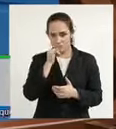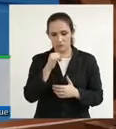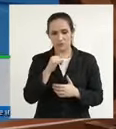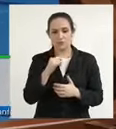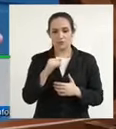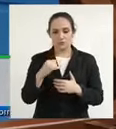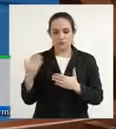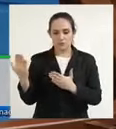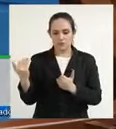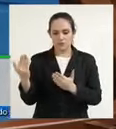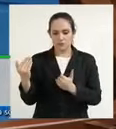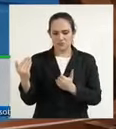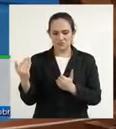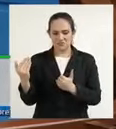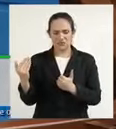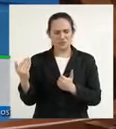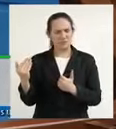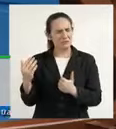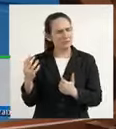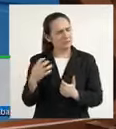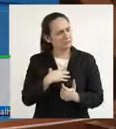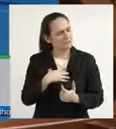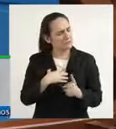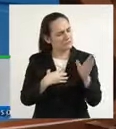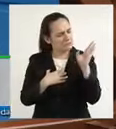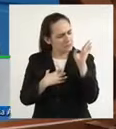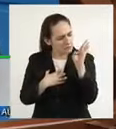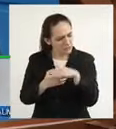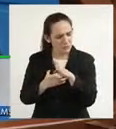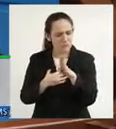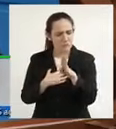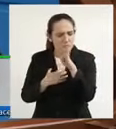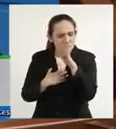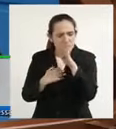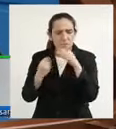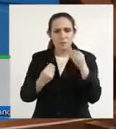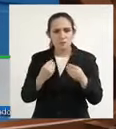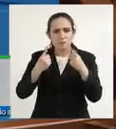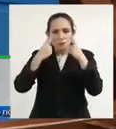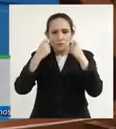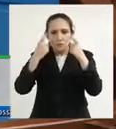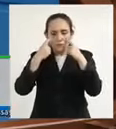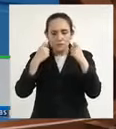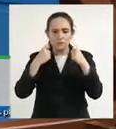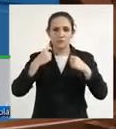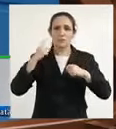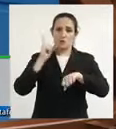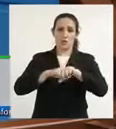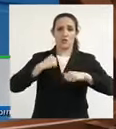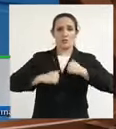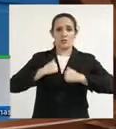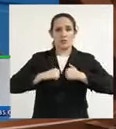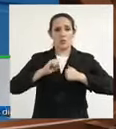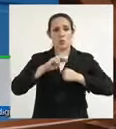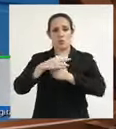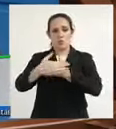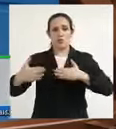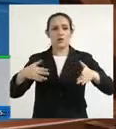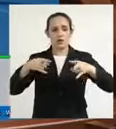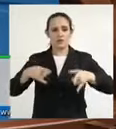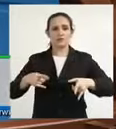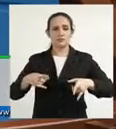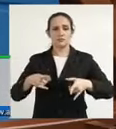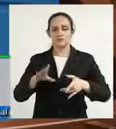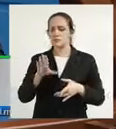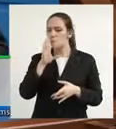ou ele entra debaixo do chuveiro, e tem o seu choro silencioso. Ou seja, as pessoas estão se reprimindo cada